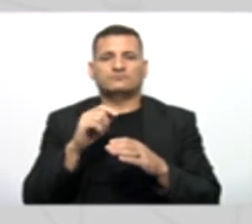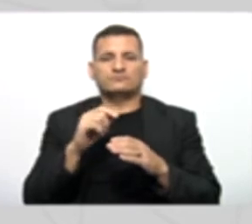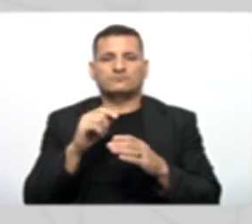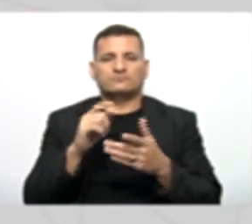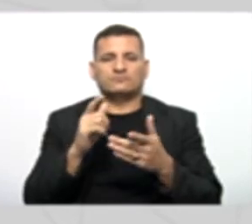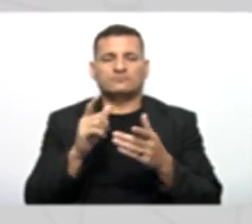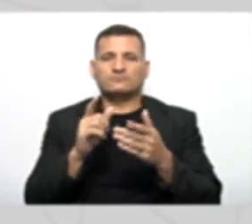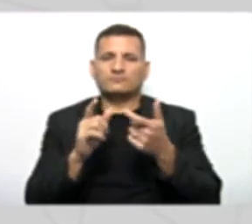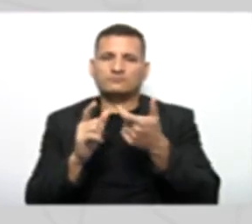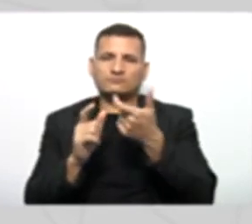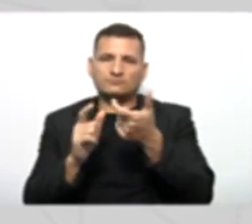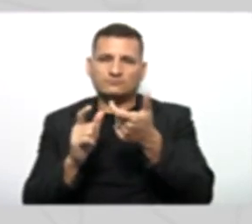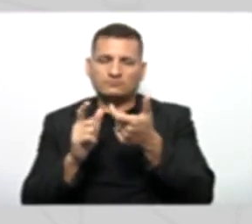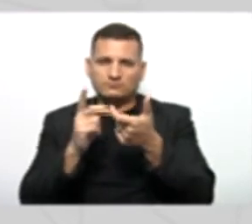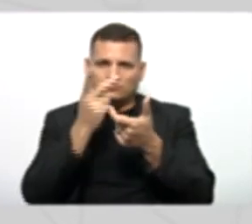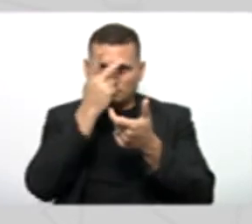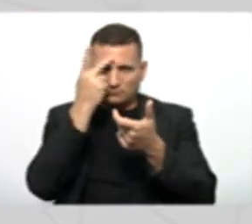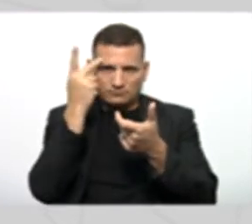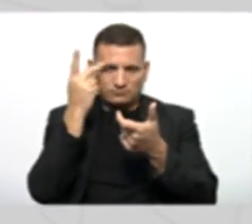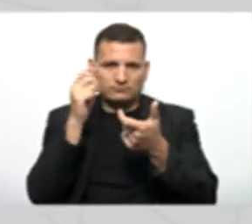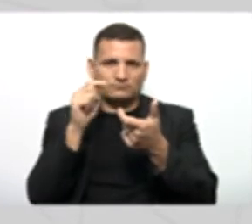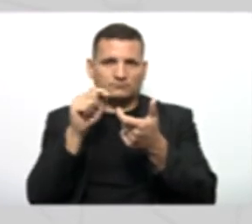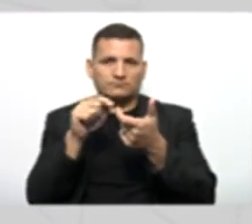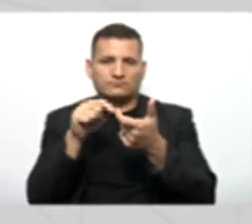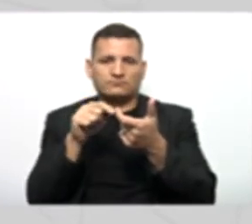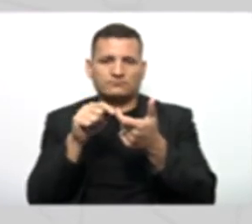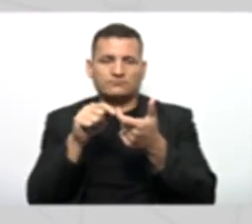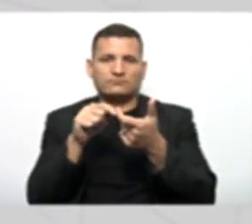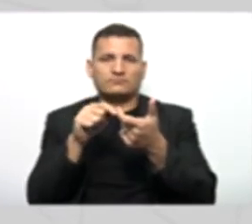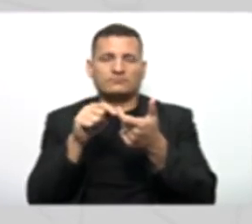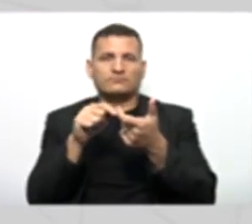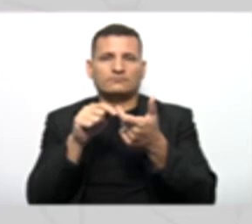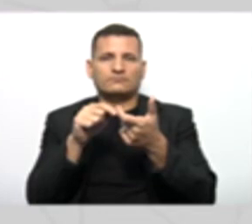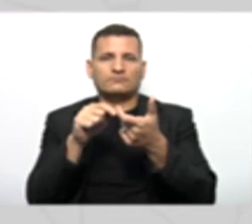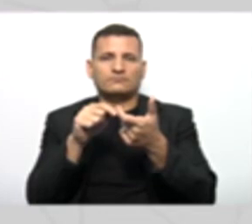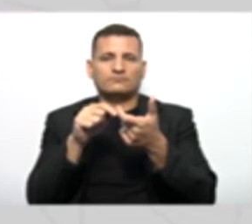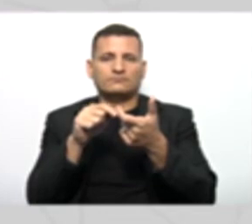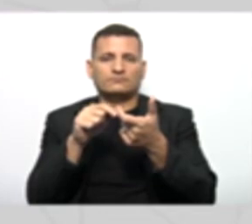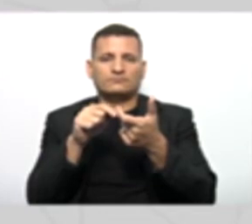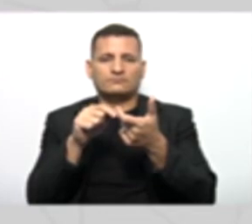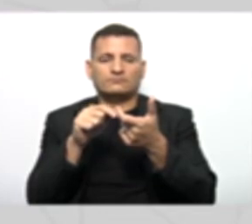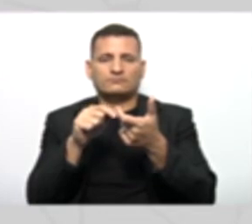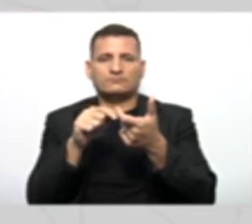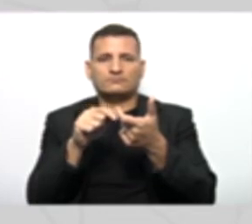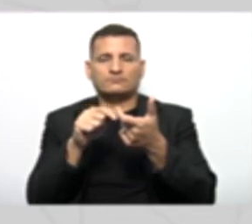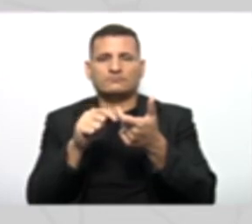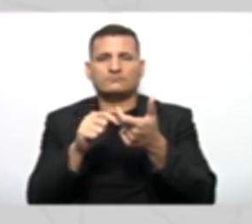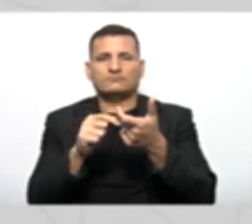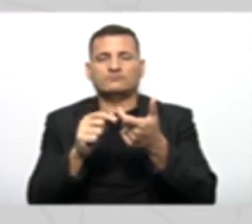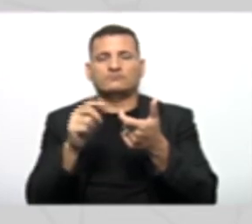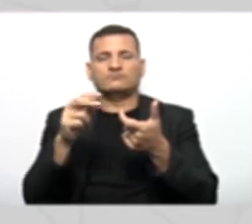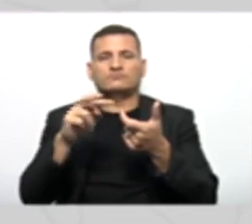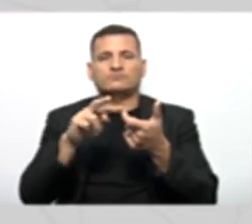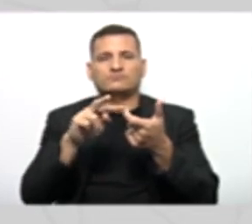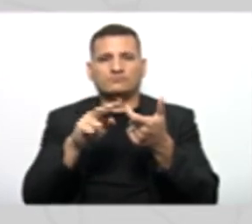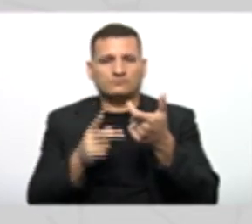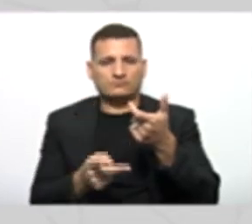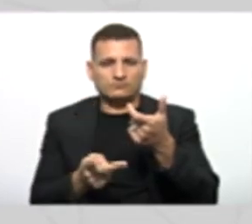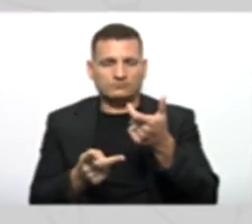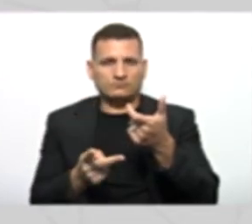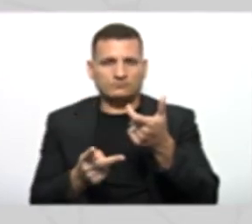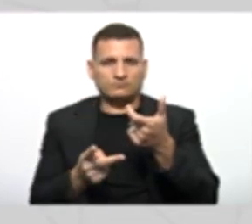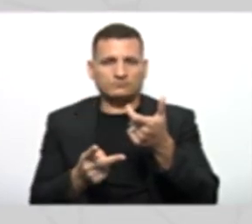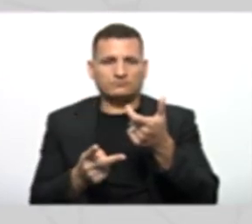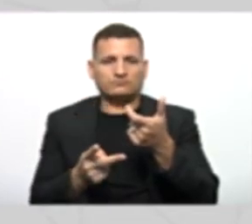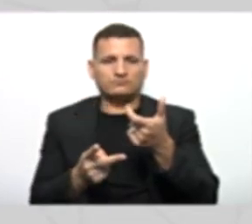Esses atributos Que nós estamos Recebendo Para que seja Possível a classe Pessoa jurídica Herdar Essas características Então nós